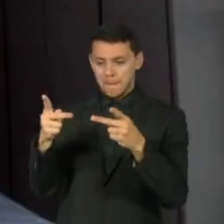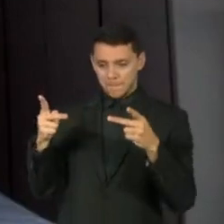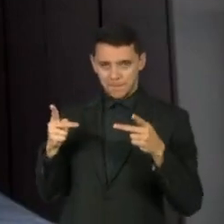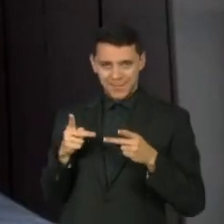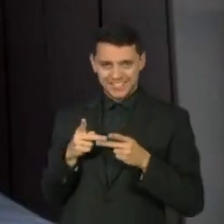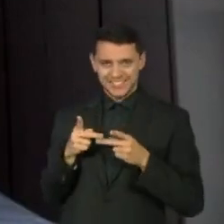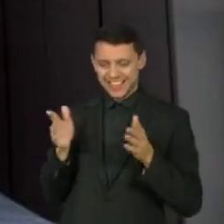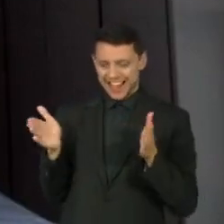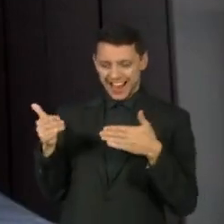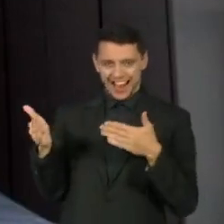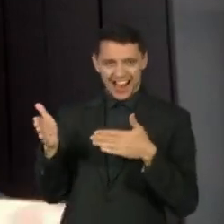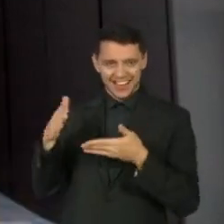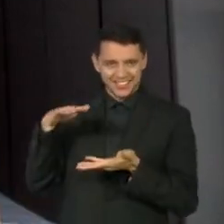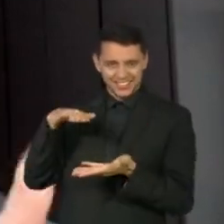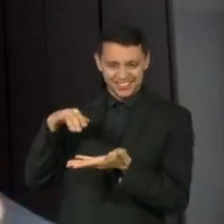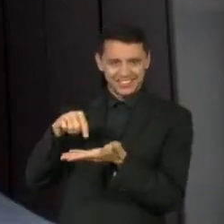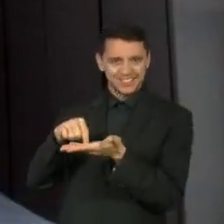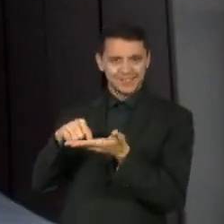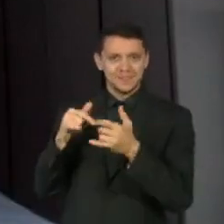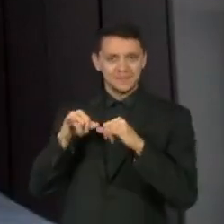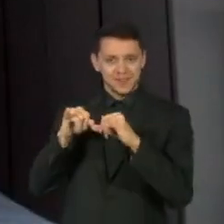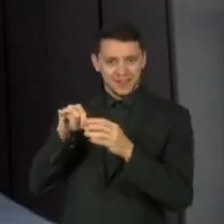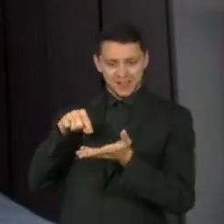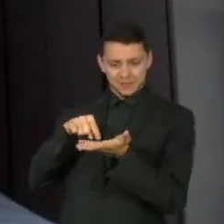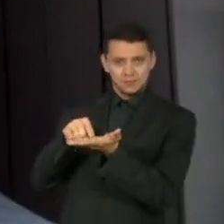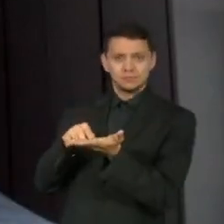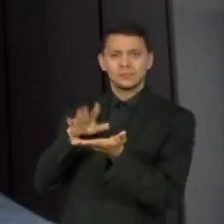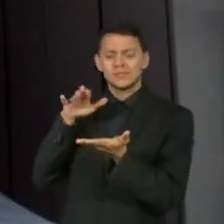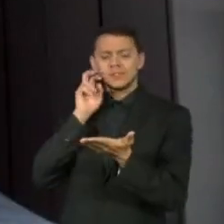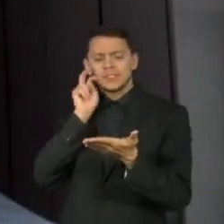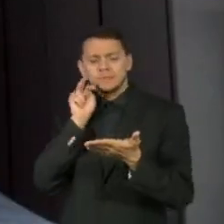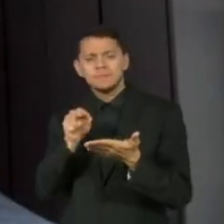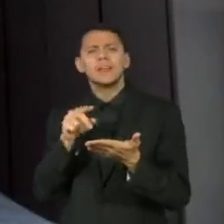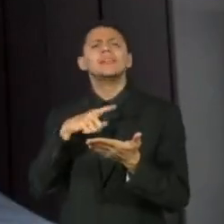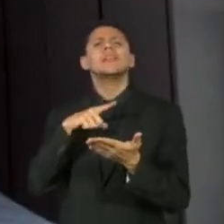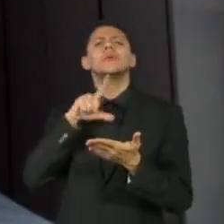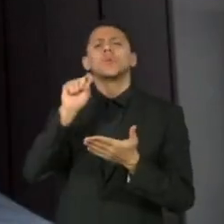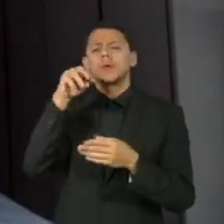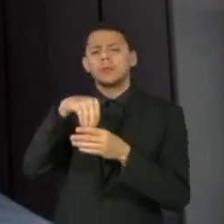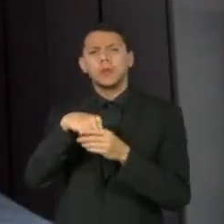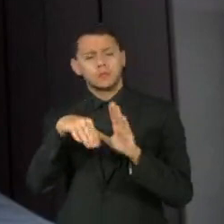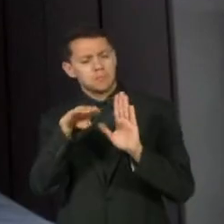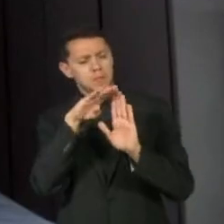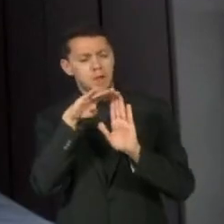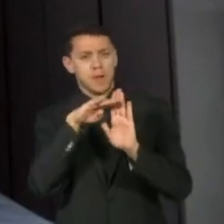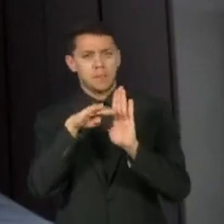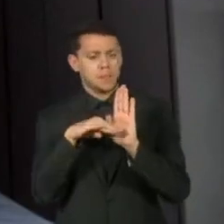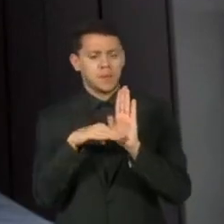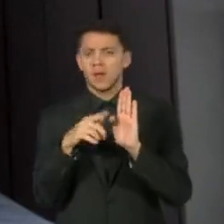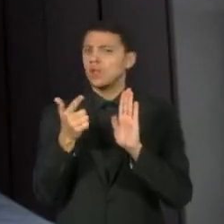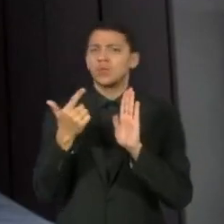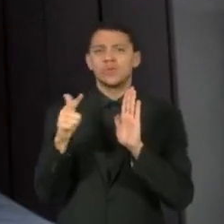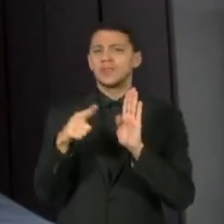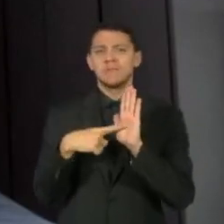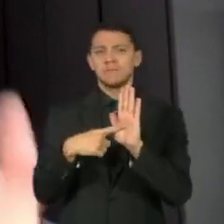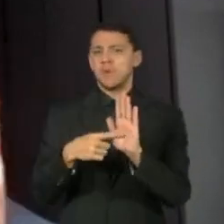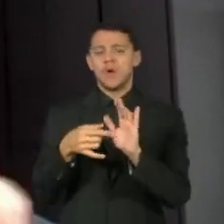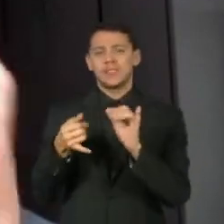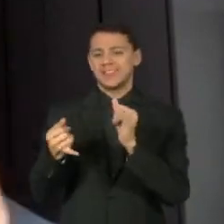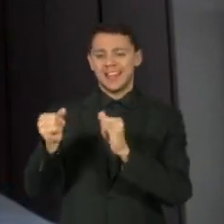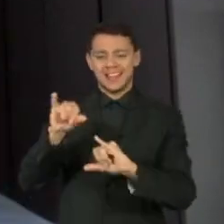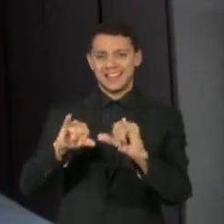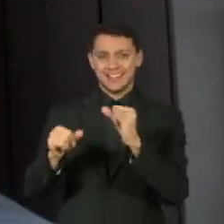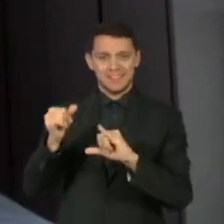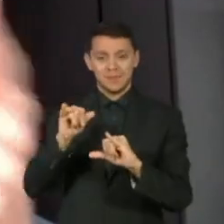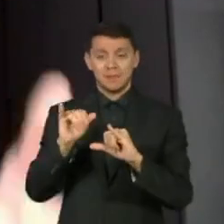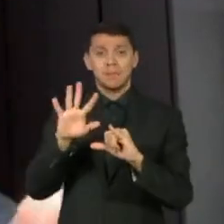caixa, muitas vezes, você vai olhar lá na lista de ingredientes, ela não tem aditivos alimentares, mas ela é